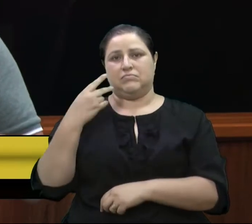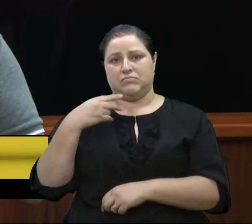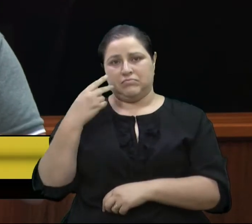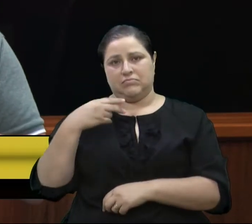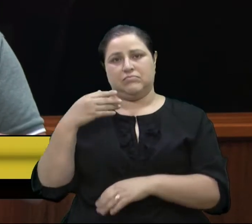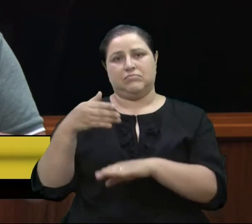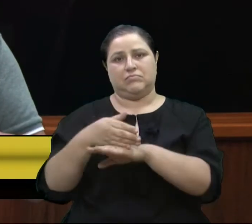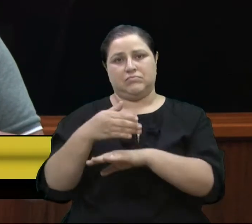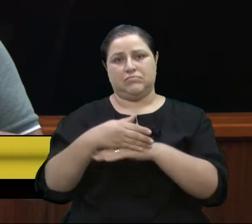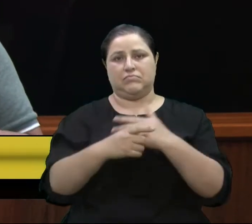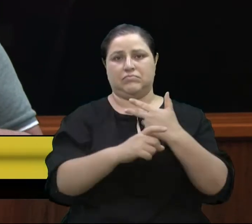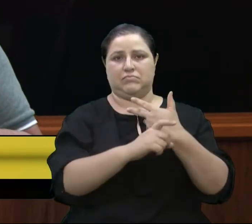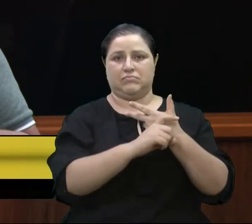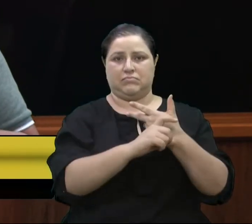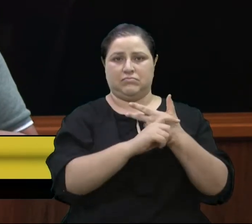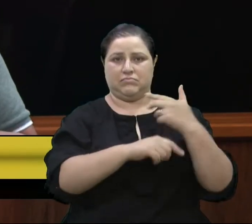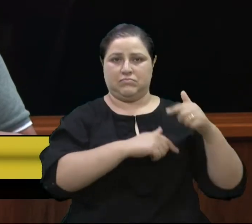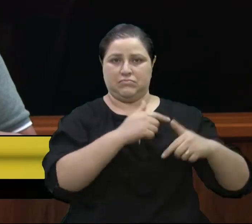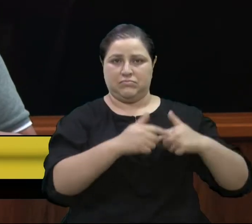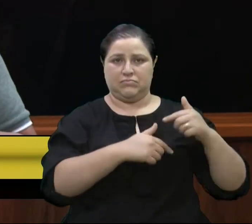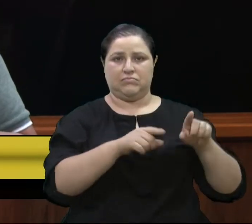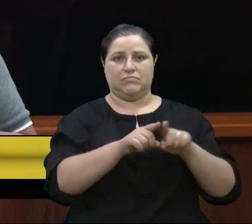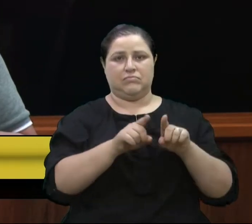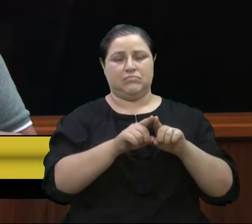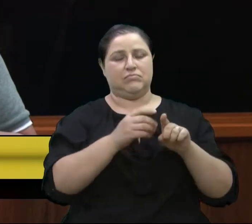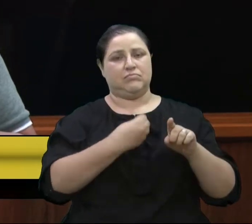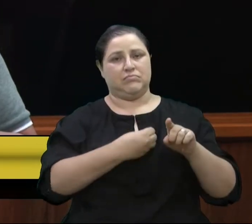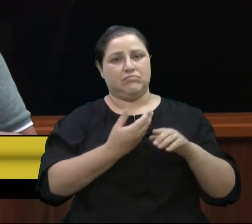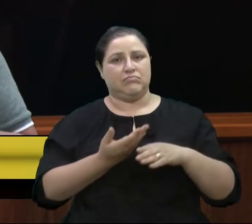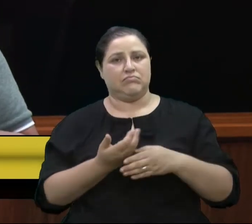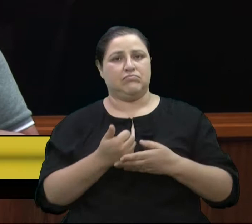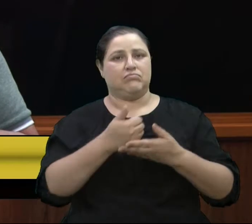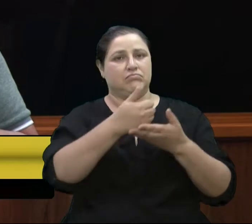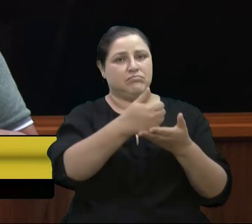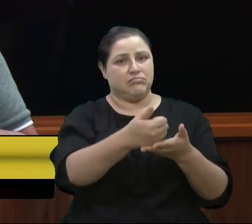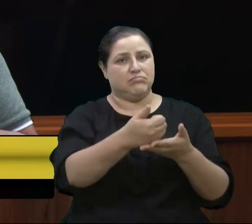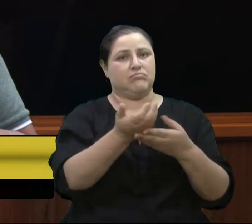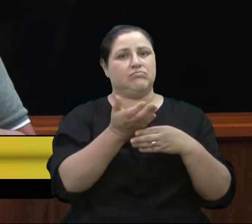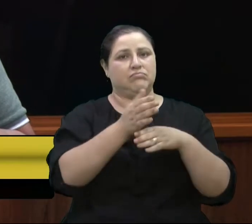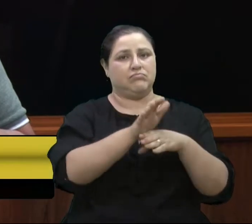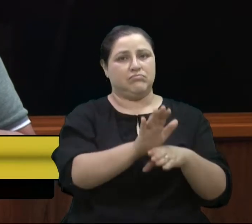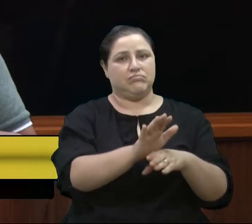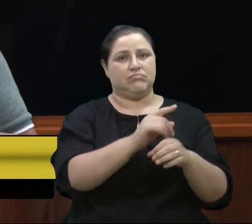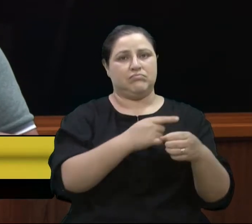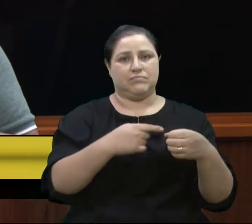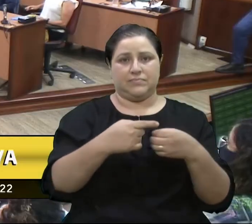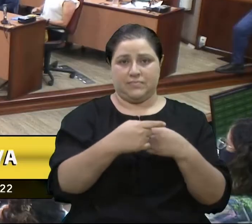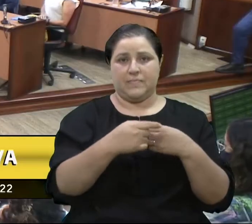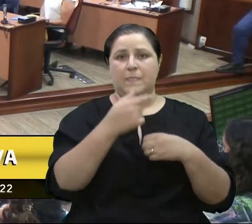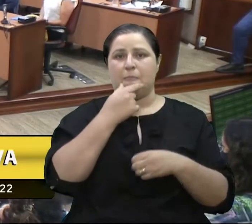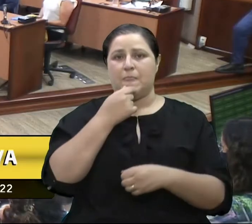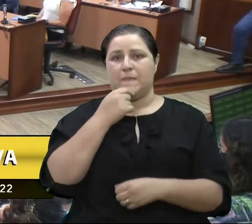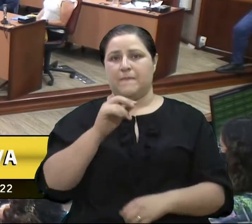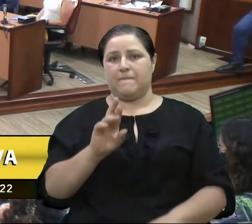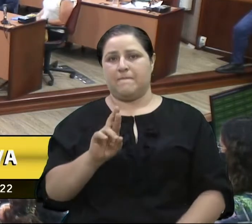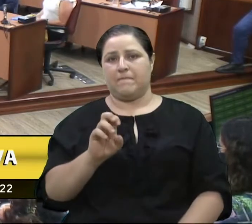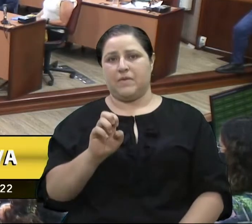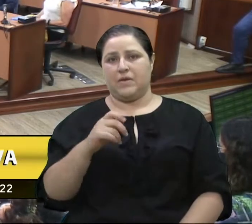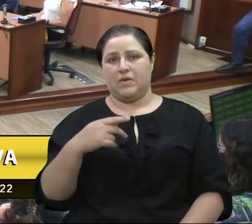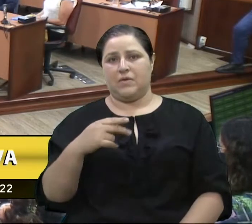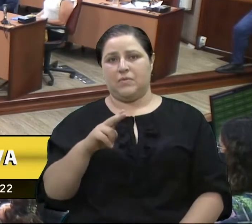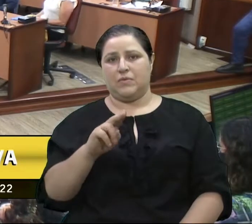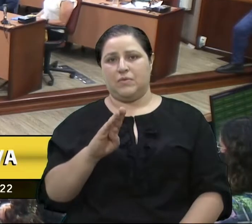executivo, né, um homem que deu a sua contribuição, sua cidade, um homem republicano, de diálogo.